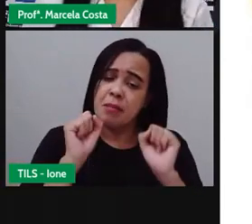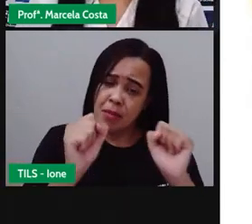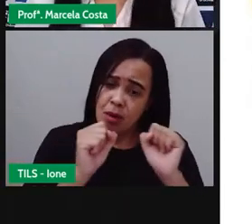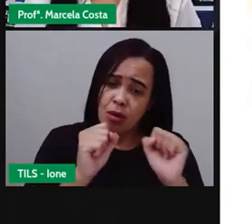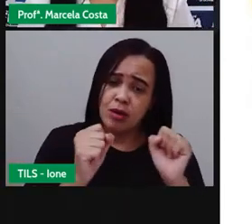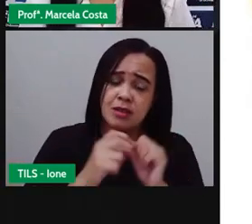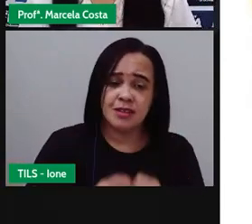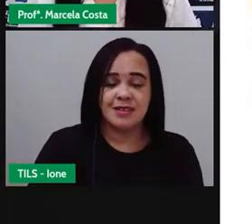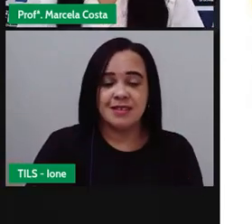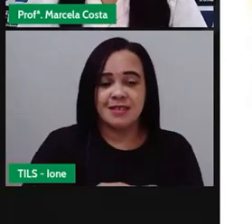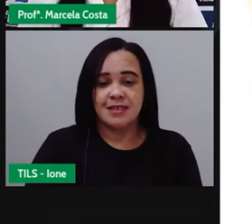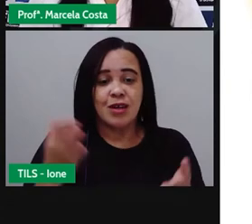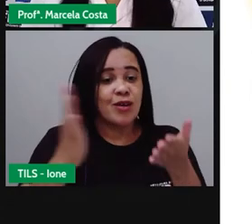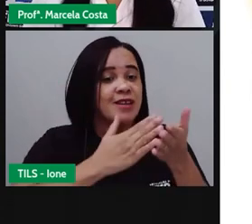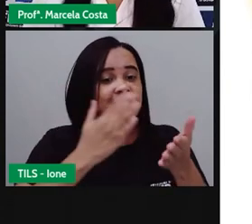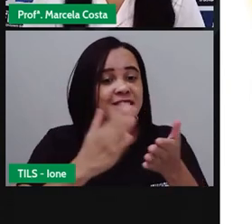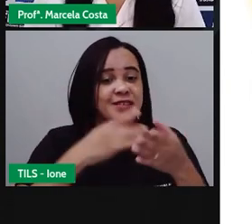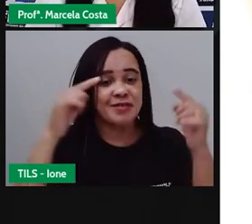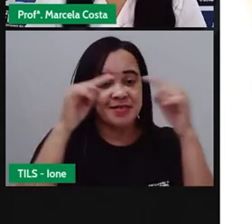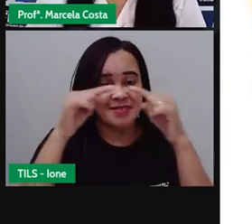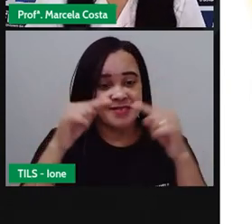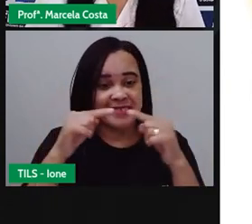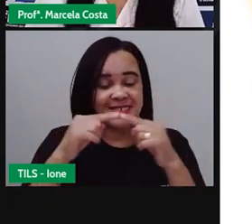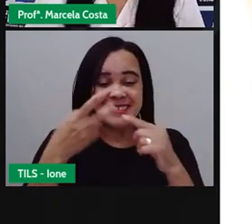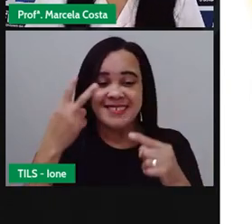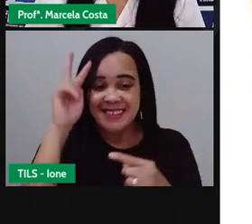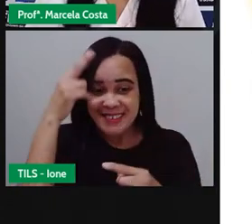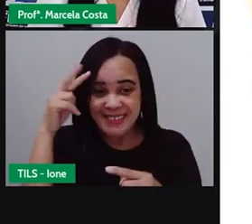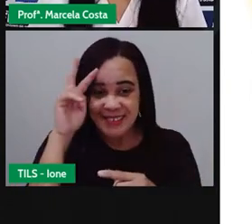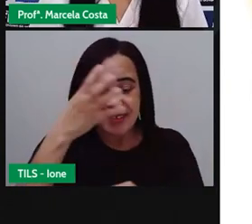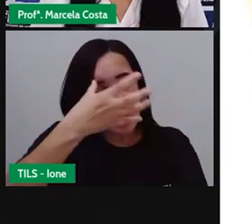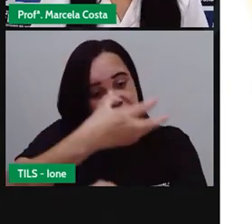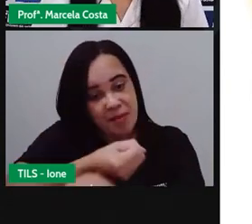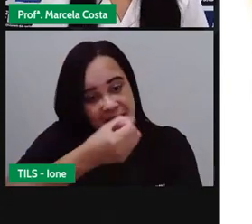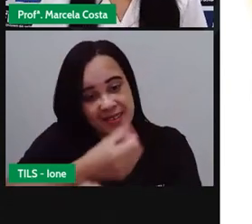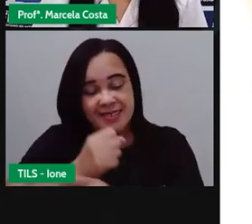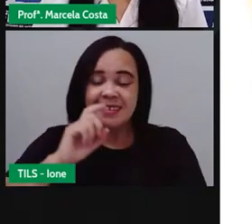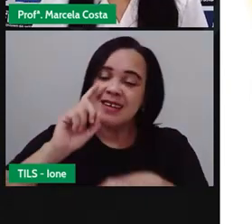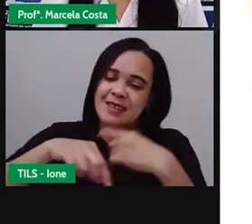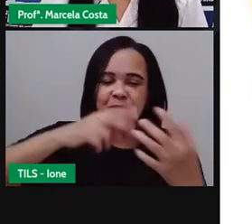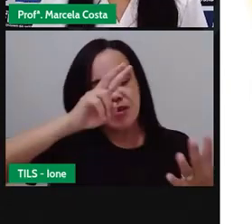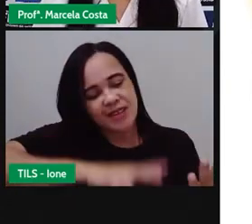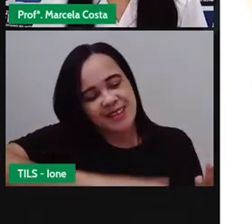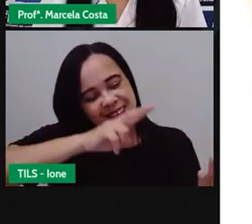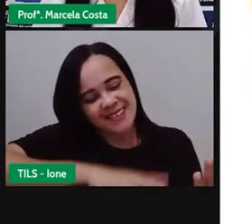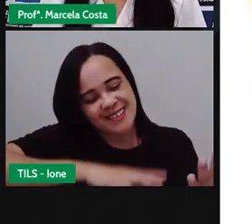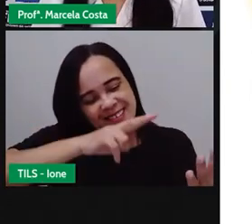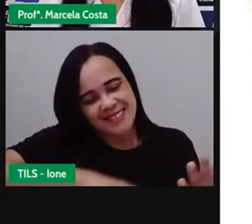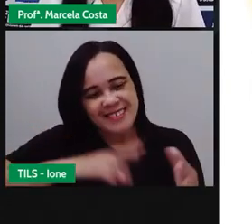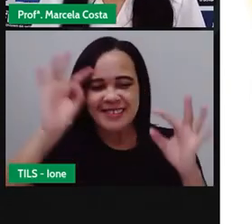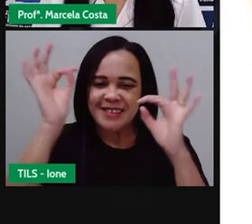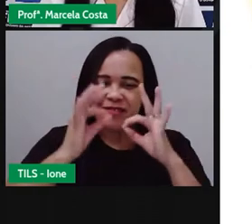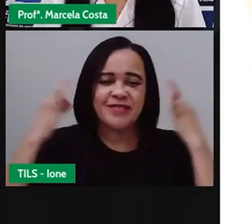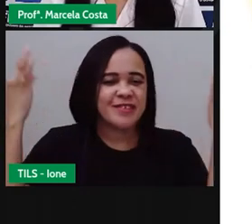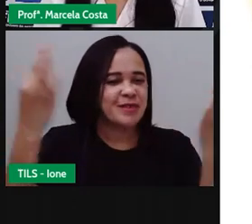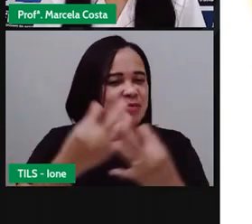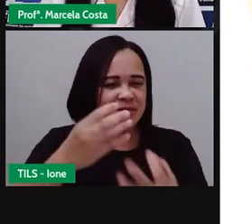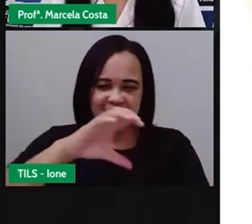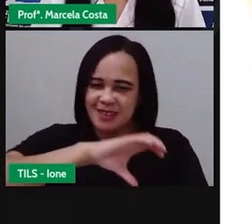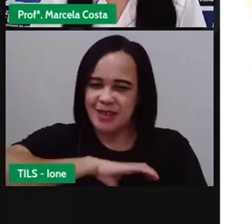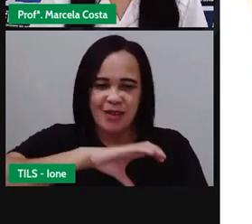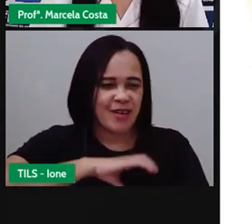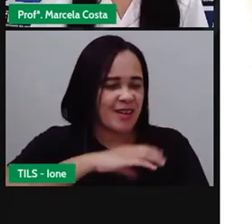acessar e baixar o livro para ler aí junto com seus familiares e com seus colegas. Tá bom?